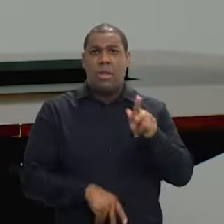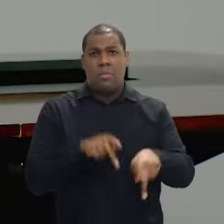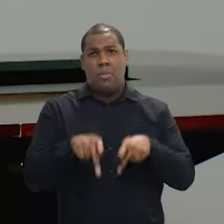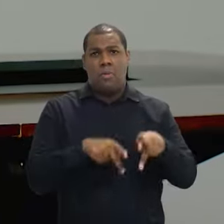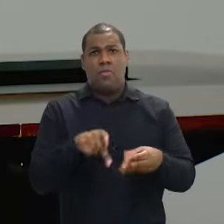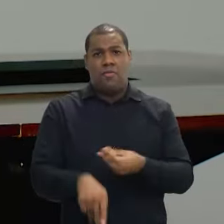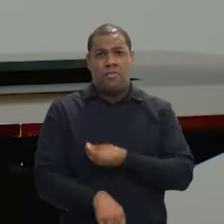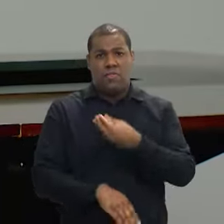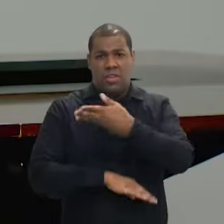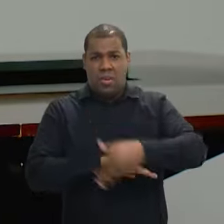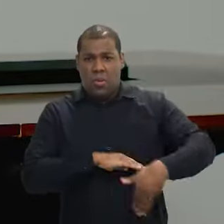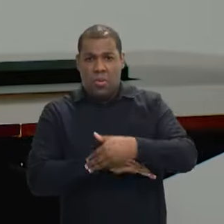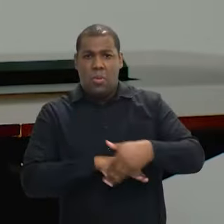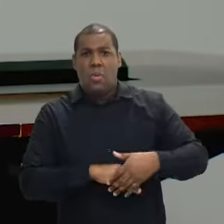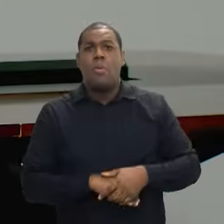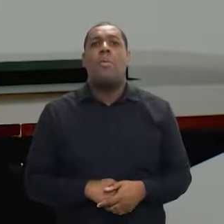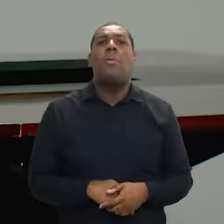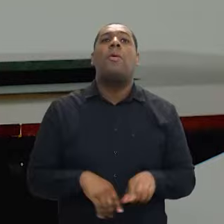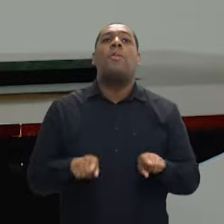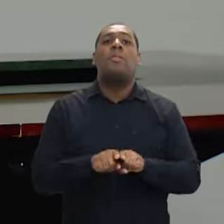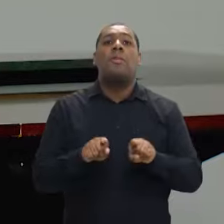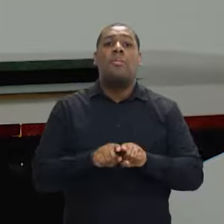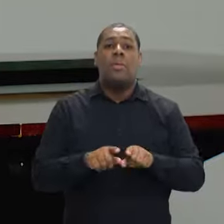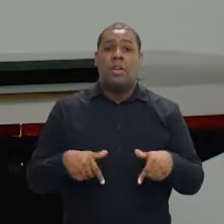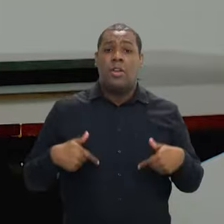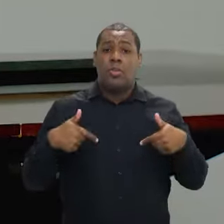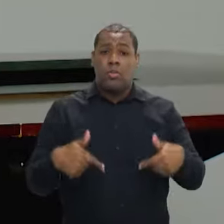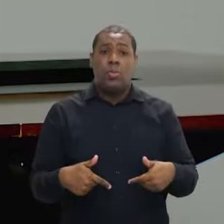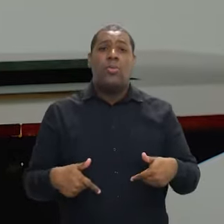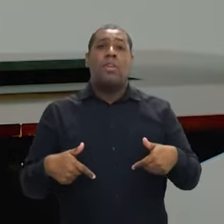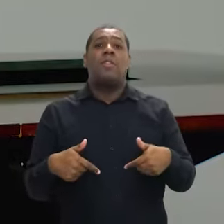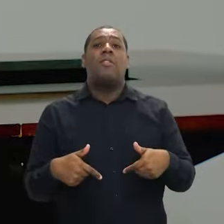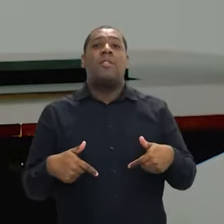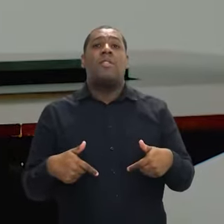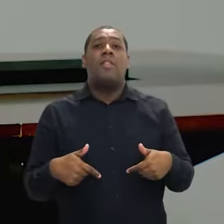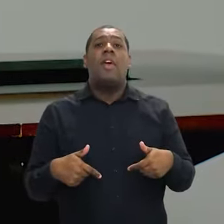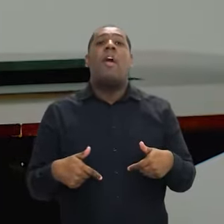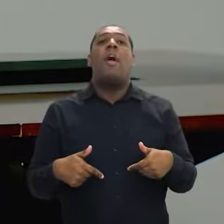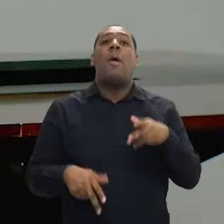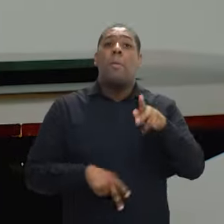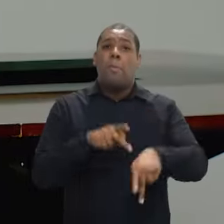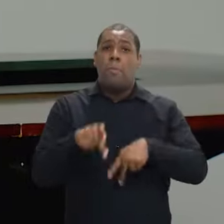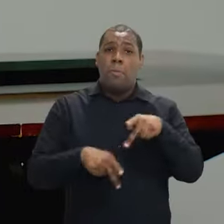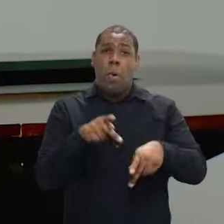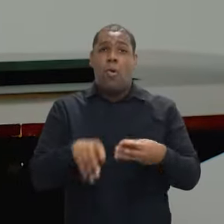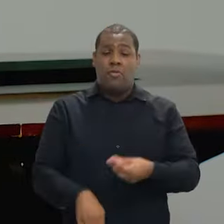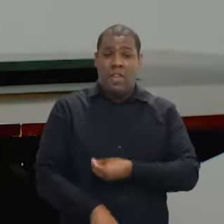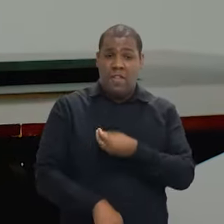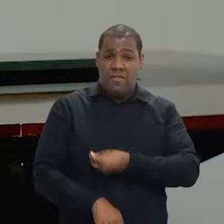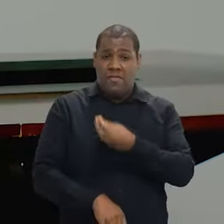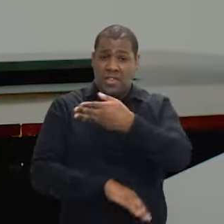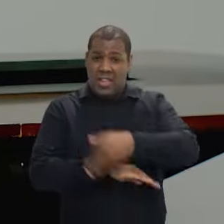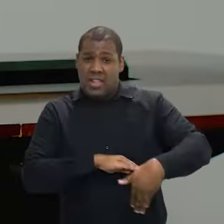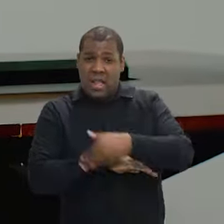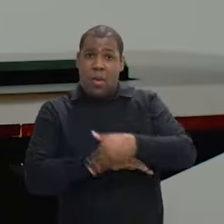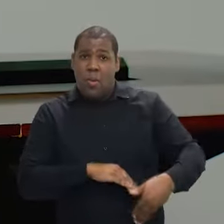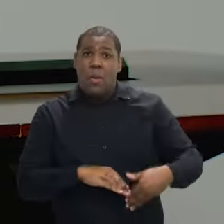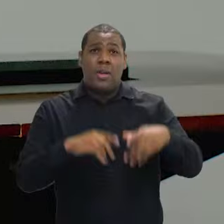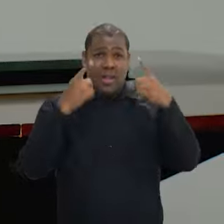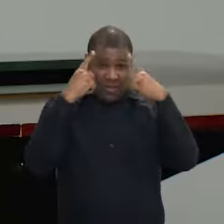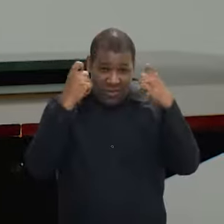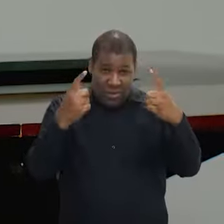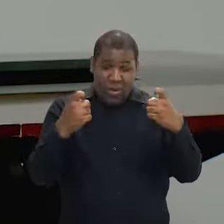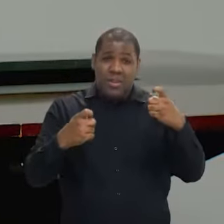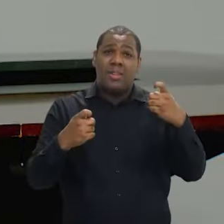também temos um eixo muito importante no que diz respeito ao enfrentamento da violência institucional, que acomete muito a população em situação de rua, especialmente